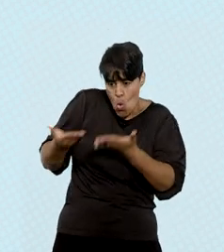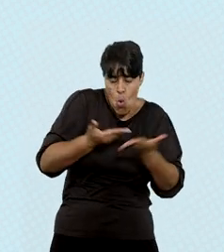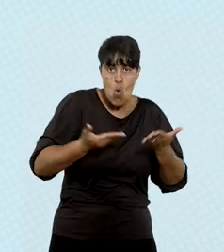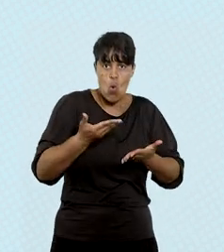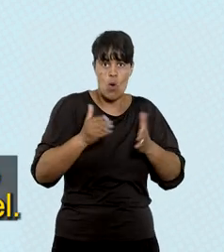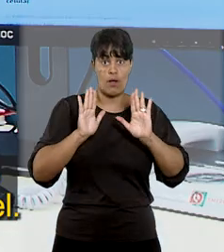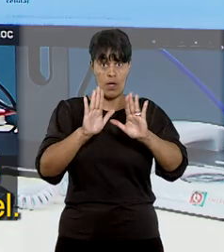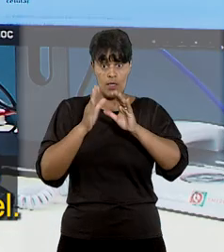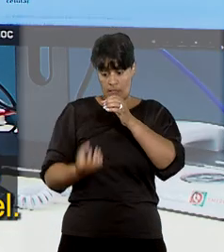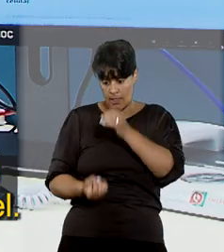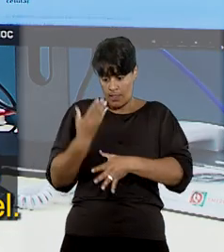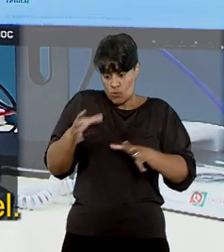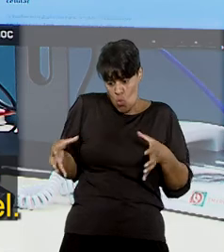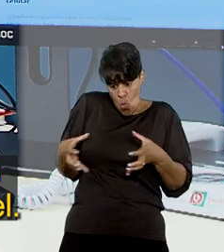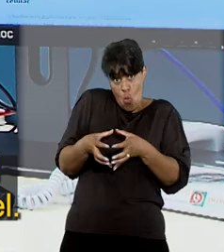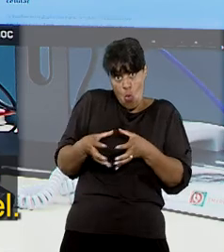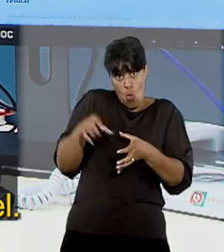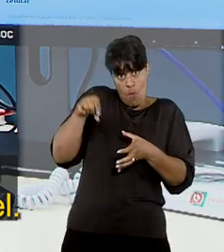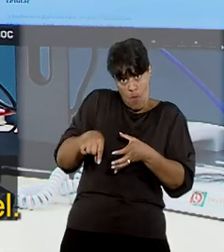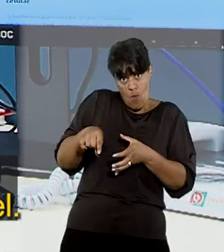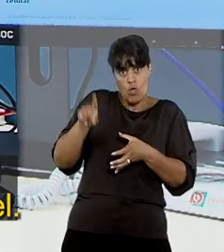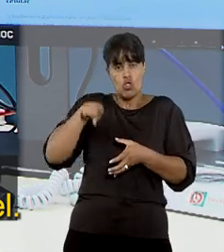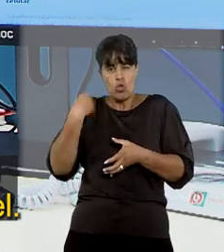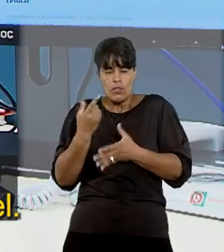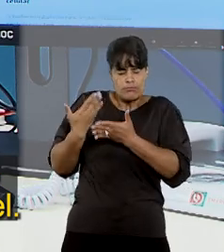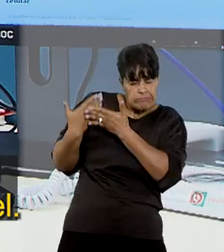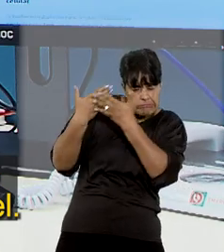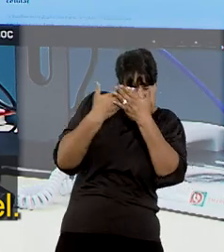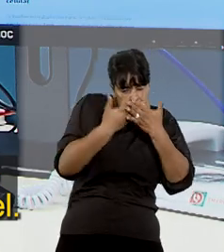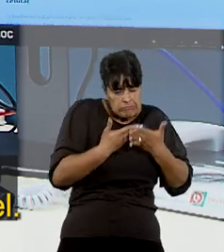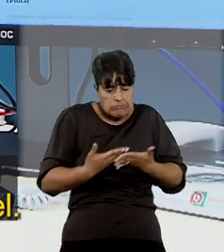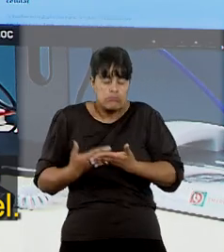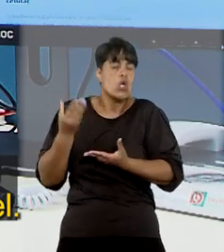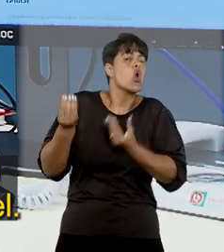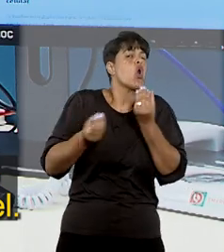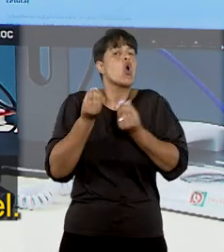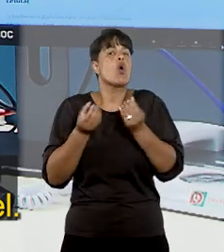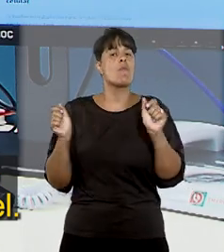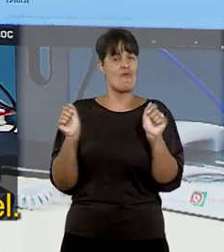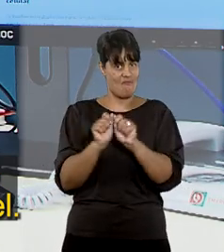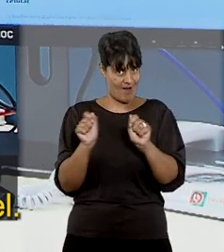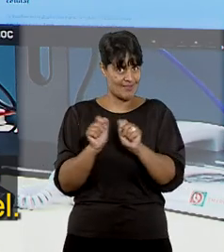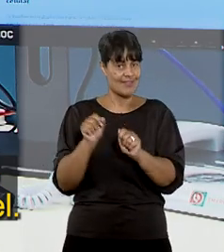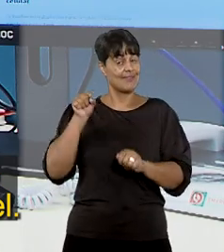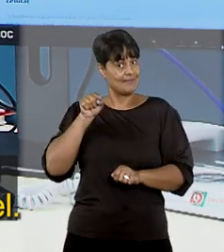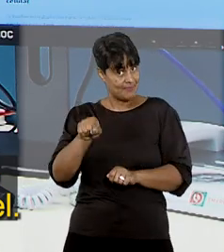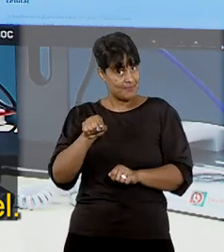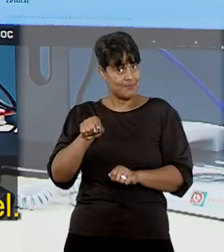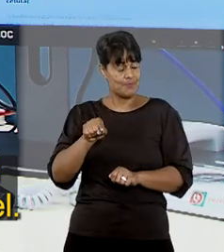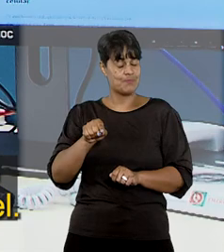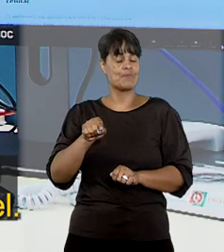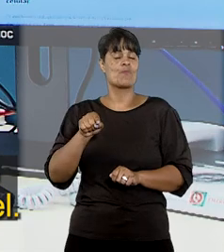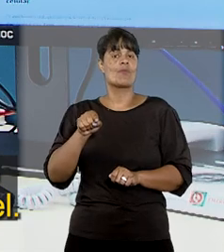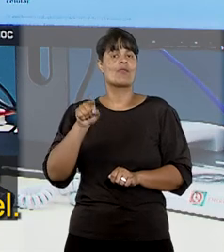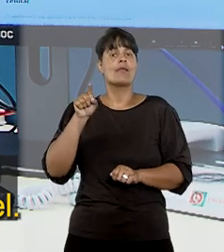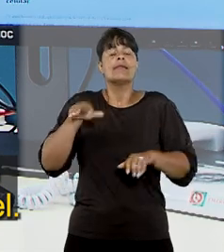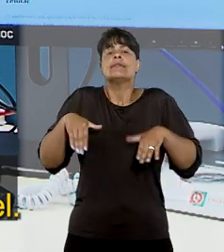STJ. A gente montou um grupo técnico e começamos então a estudar a interface desse